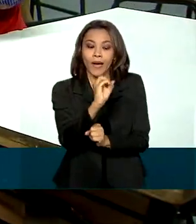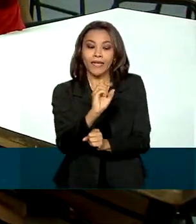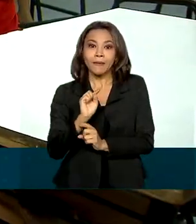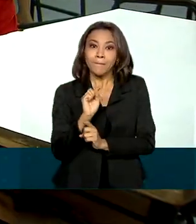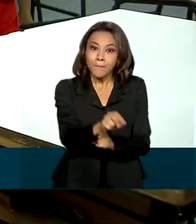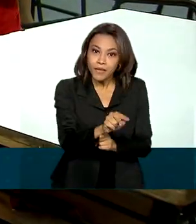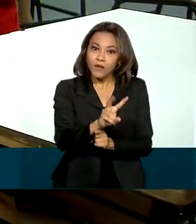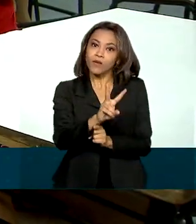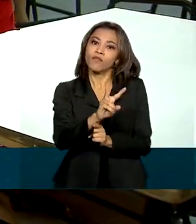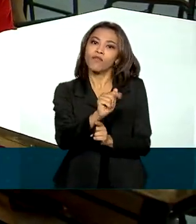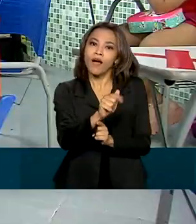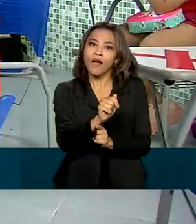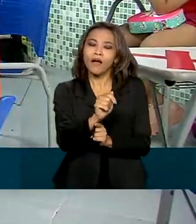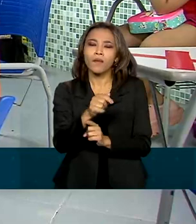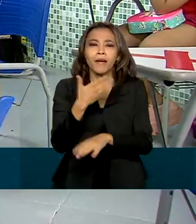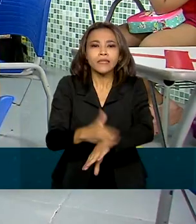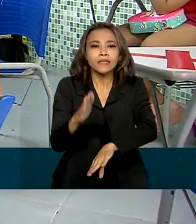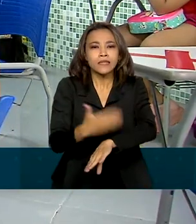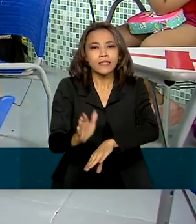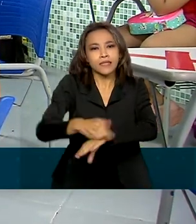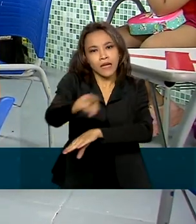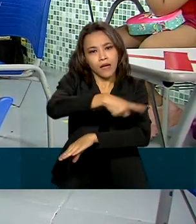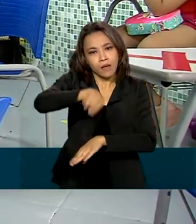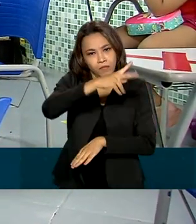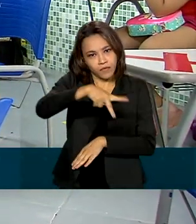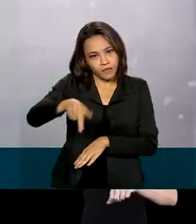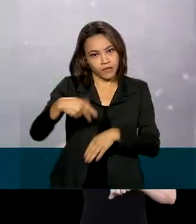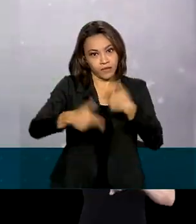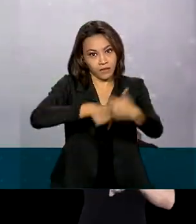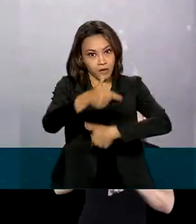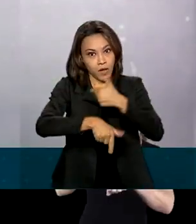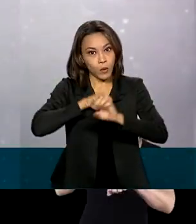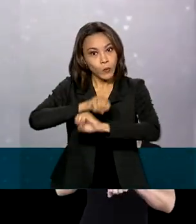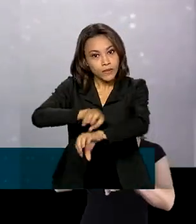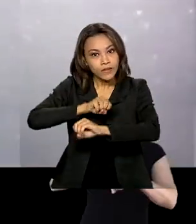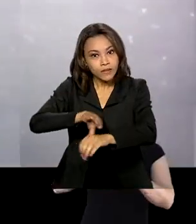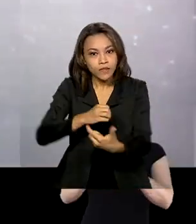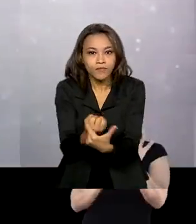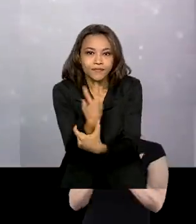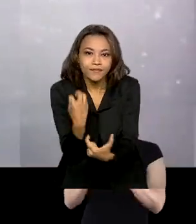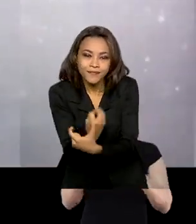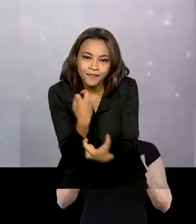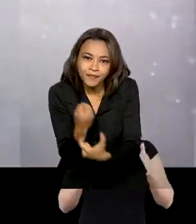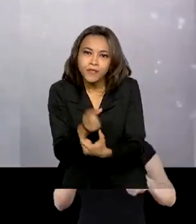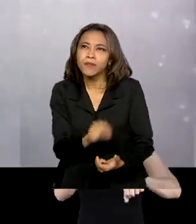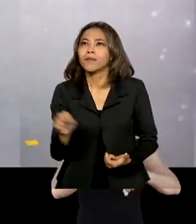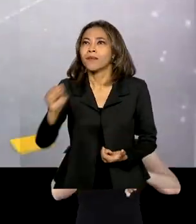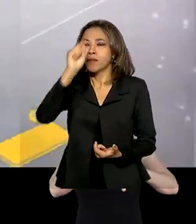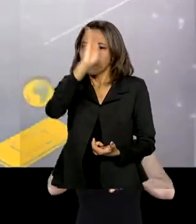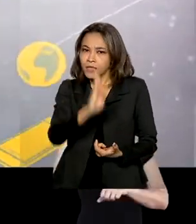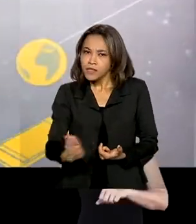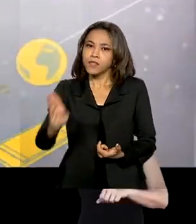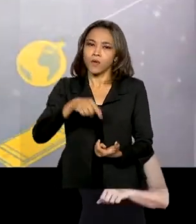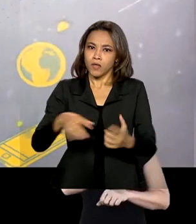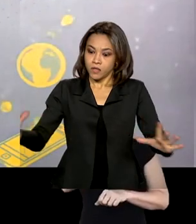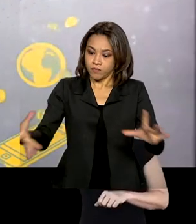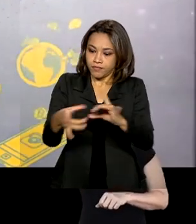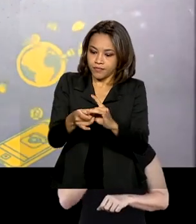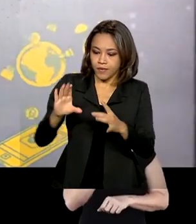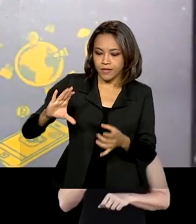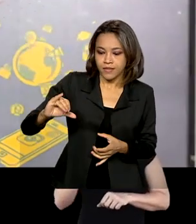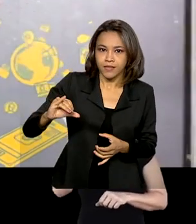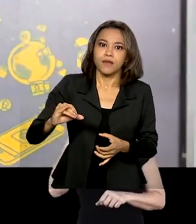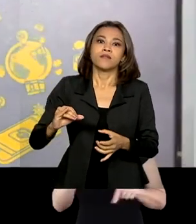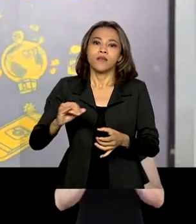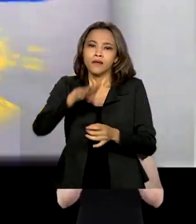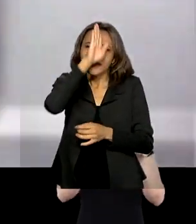capacitar professores que trabalham com alfabetização em todo o país. Os cursos do alfabetização baseada na ciência, o ABC,